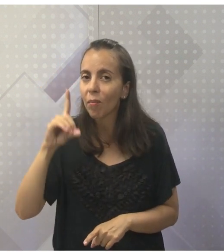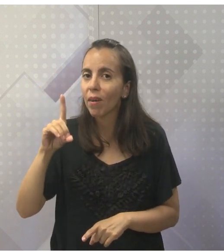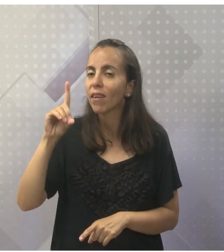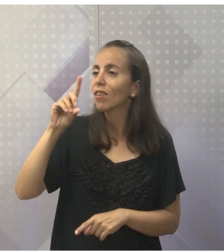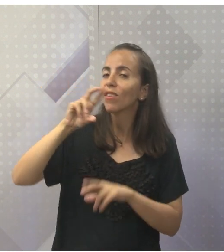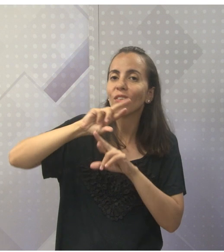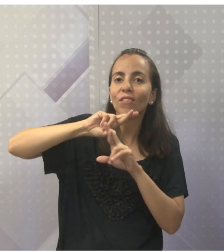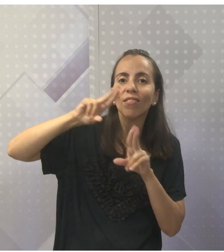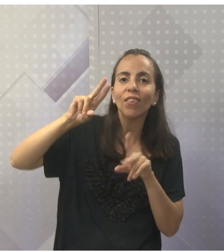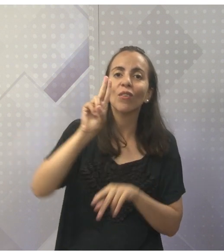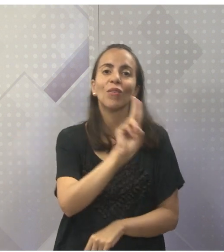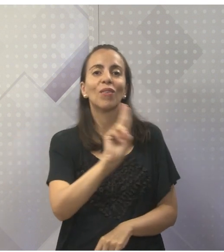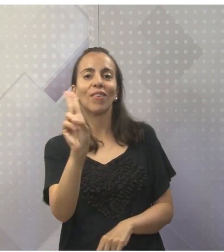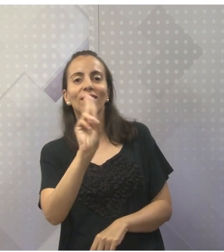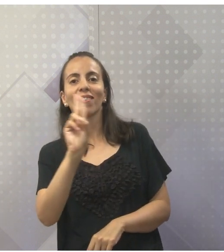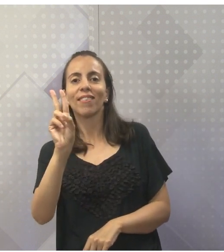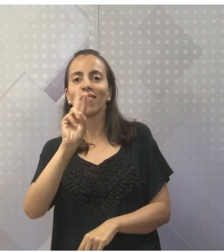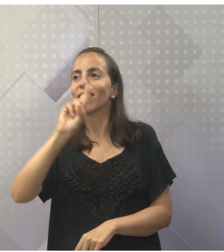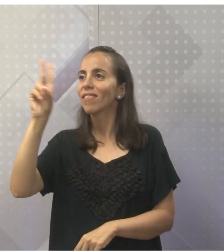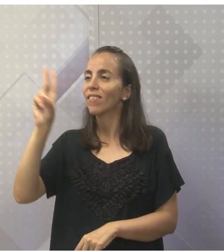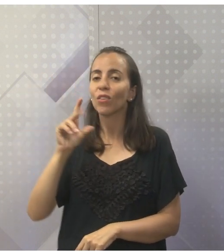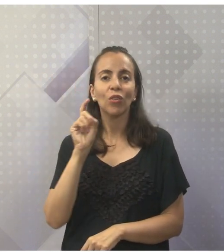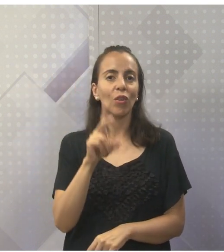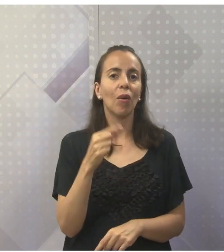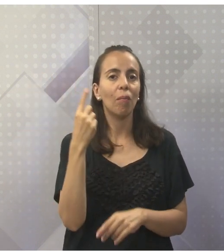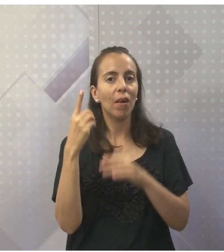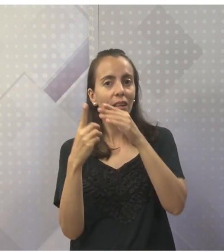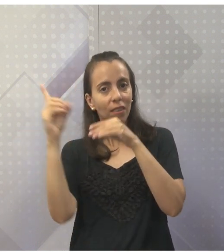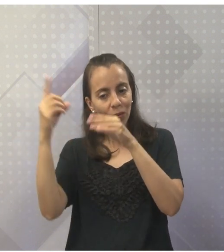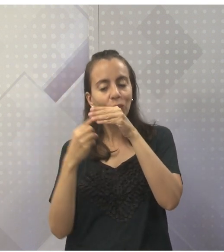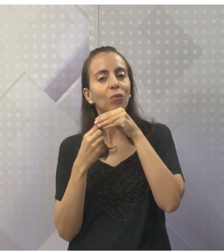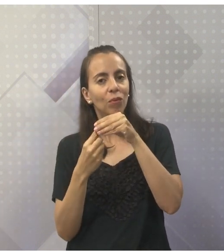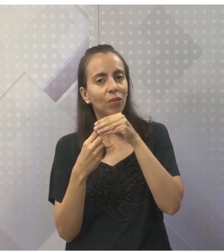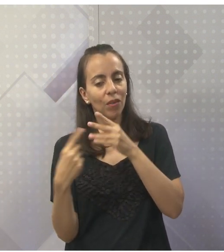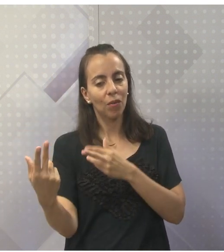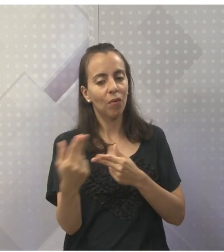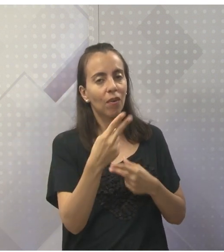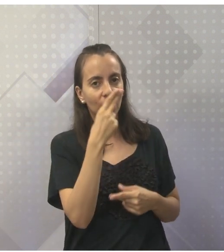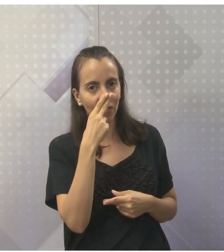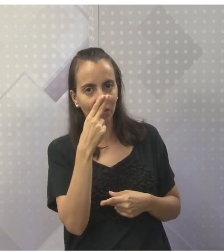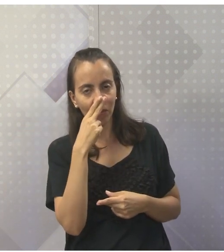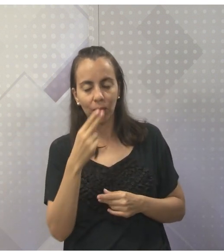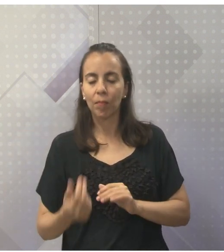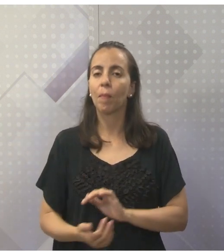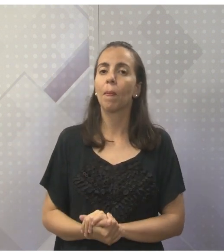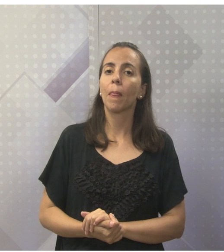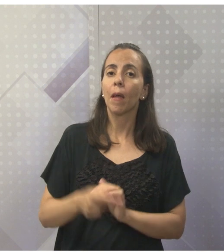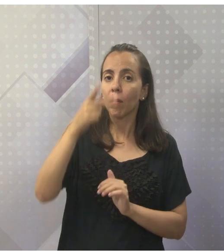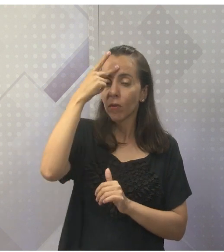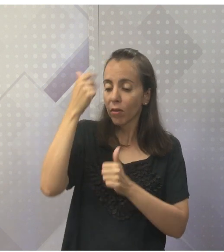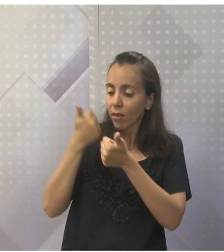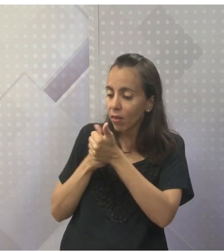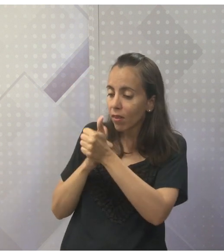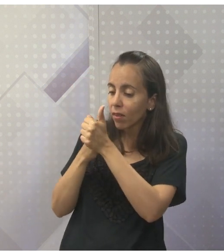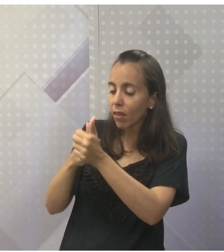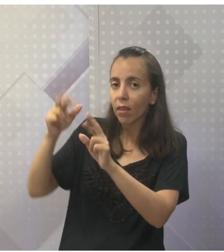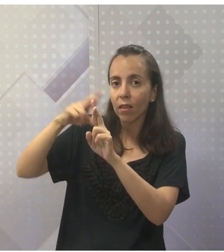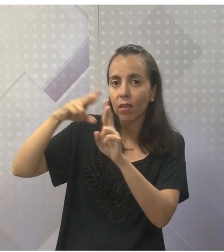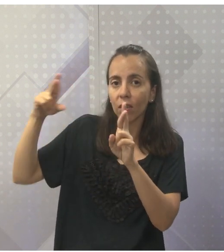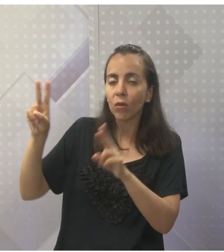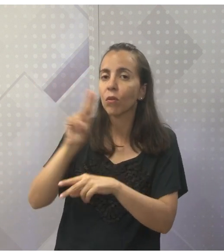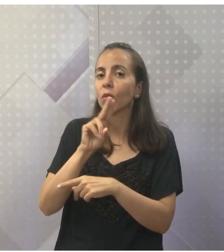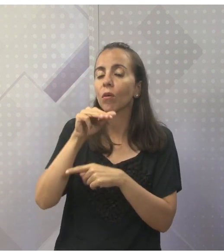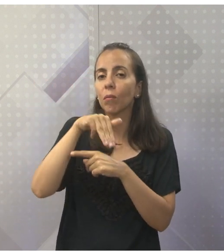diferentes. A gente fala o transcendente. Um adepto do Islã é chamado de quê? De muçulmano, que deriva do